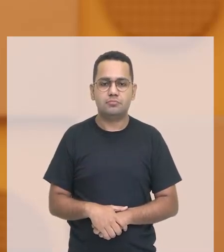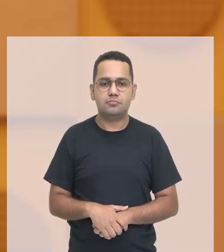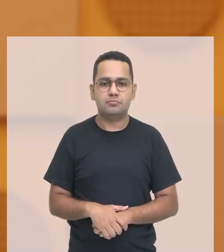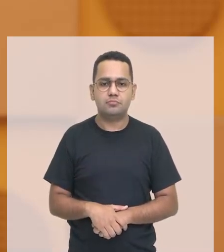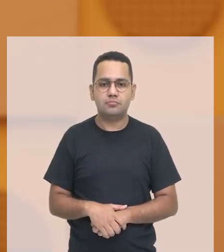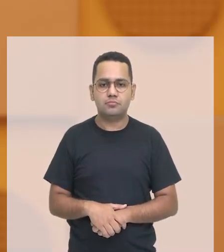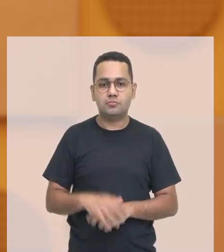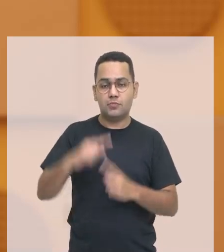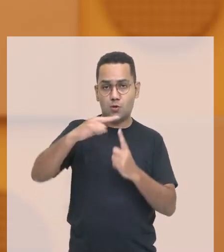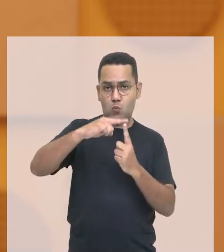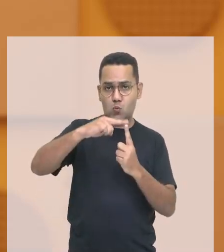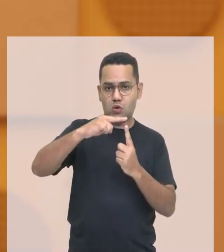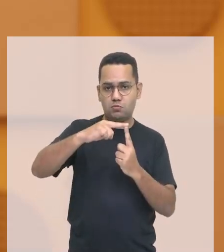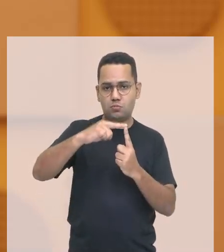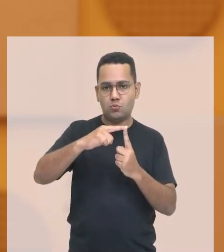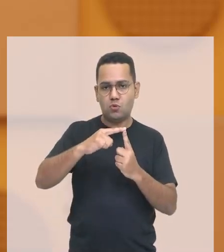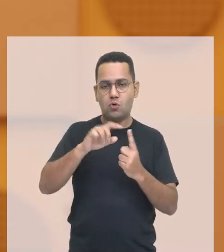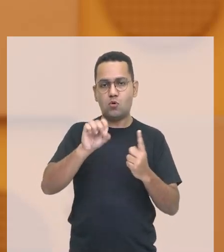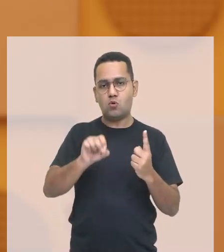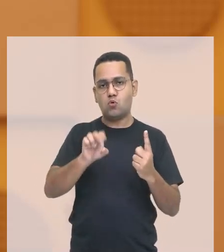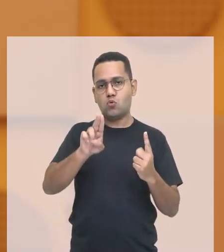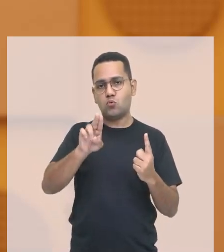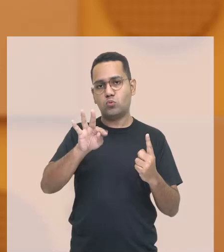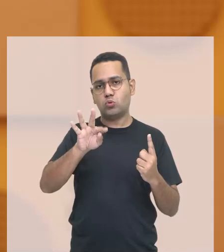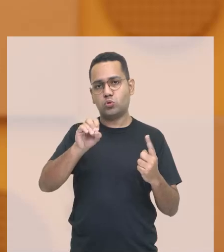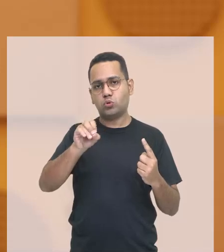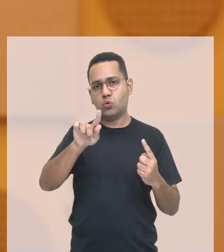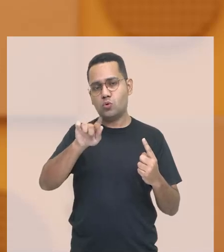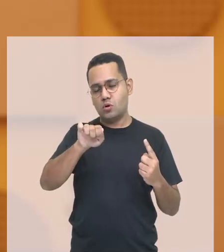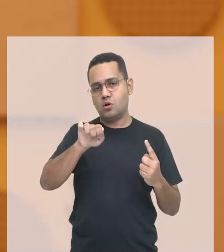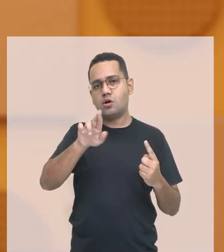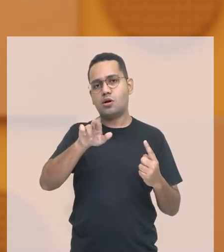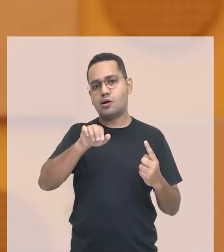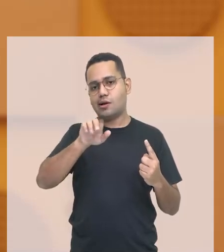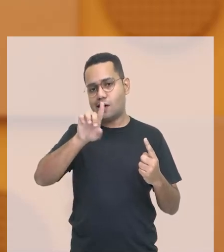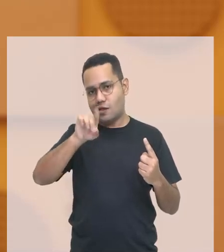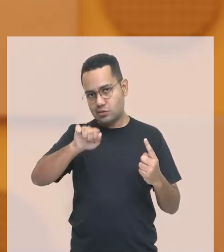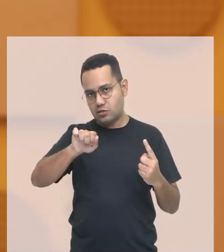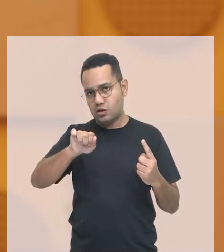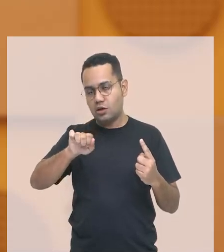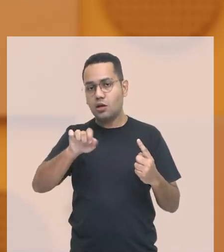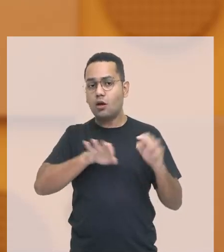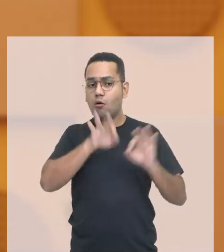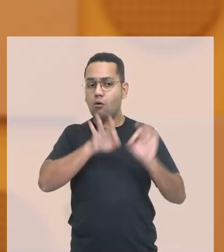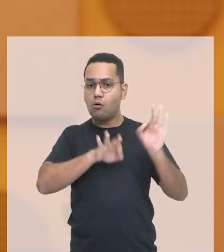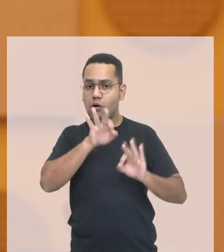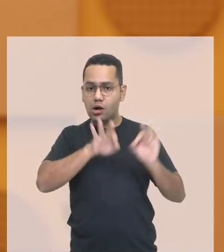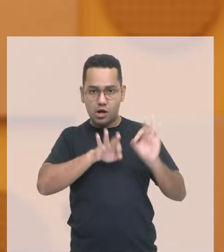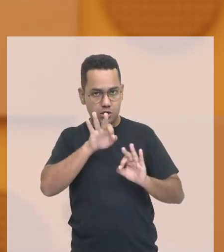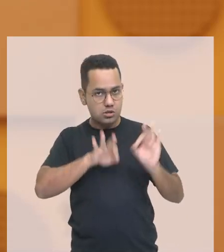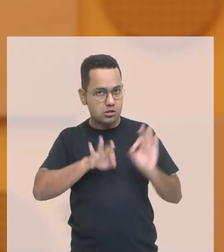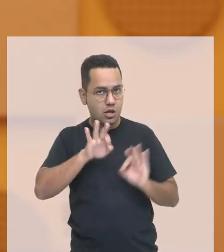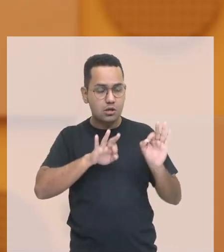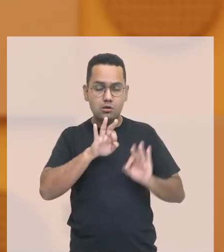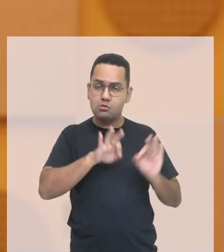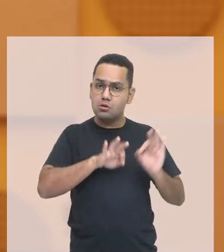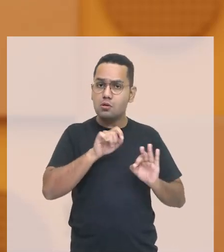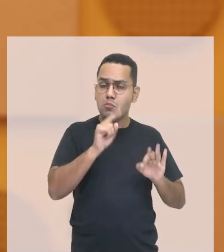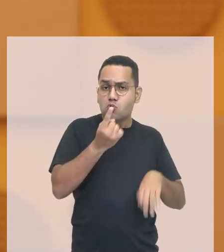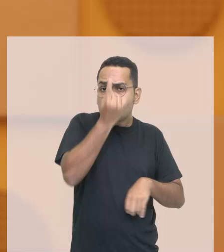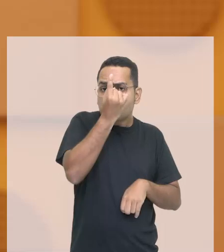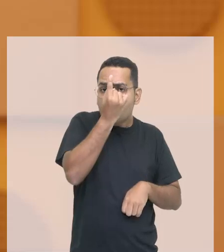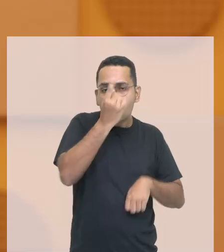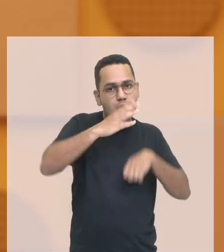um pouquinho melhor. Uma que foi outorgada quando ela é outorgada significa que ela é elaborada por um ditador por um